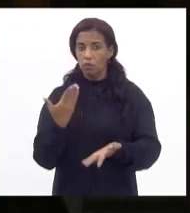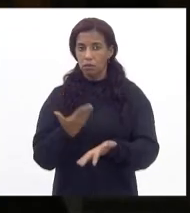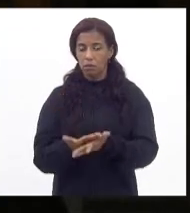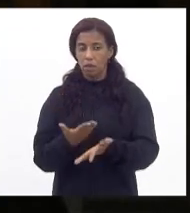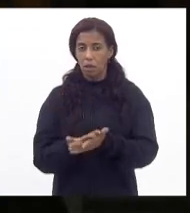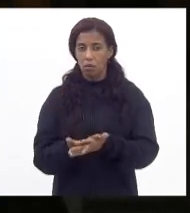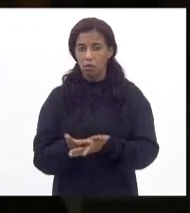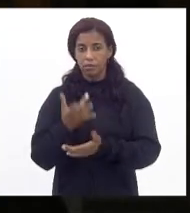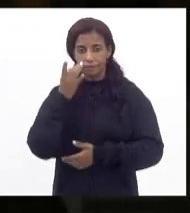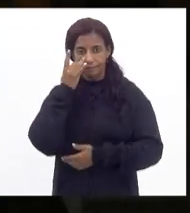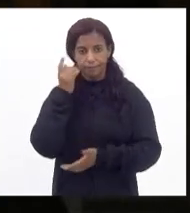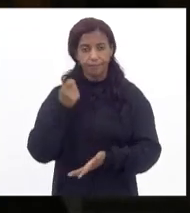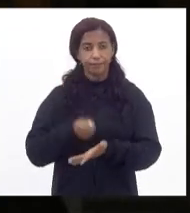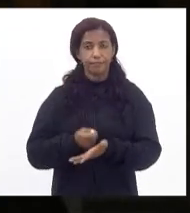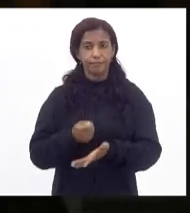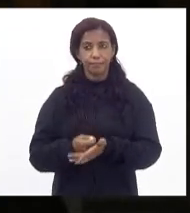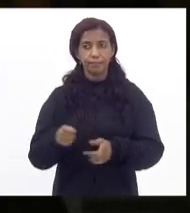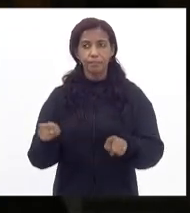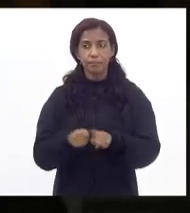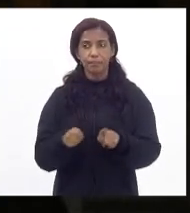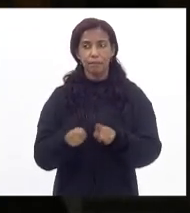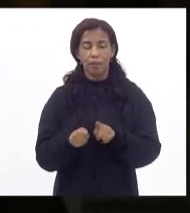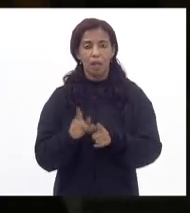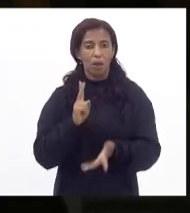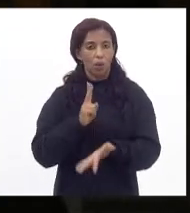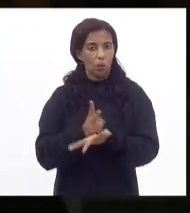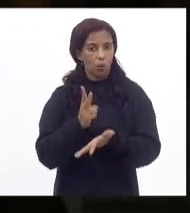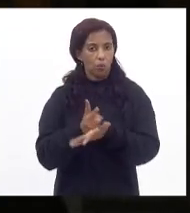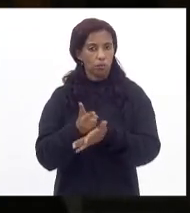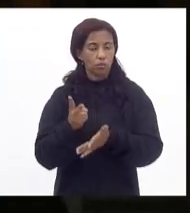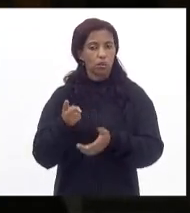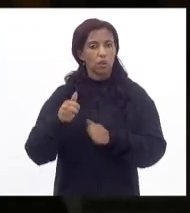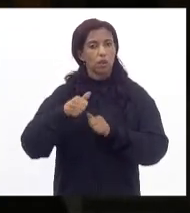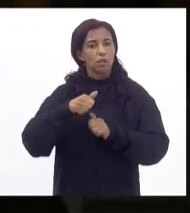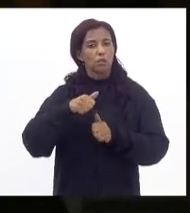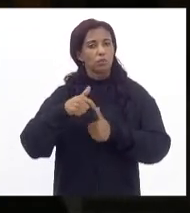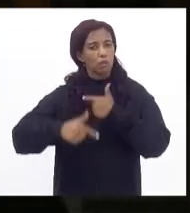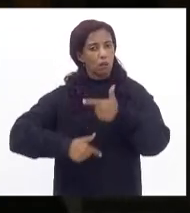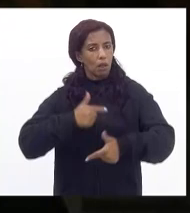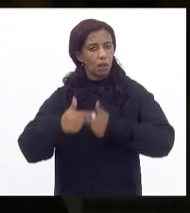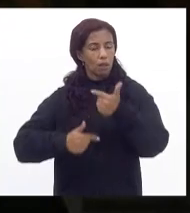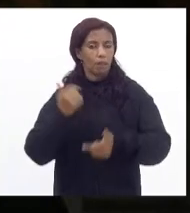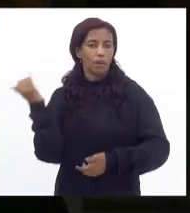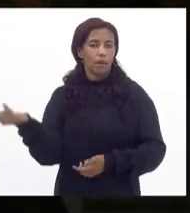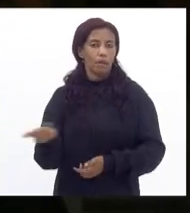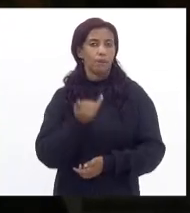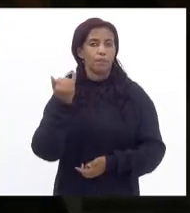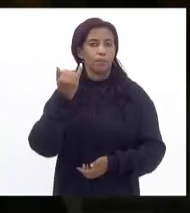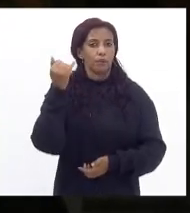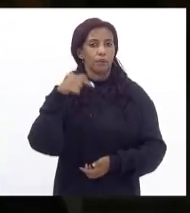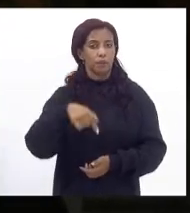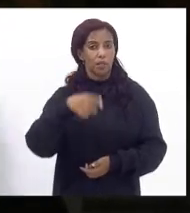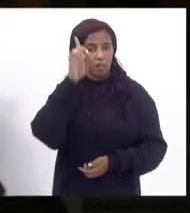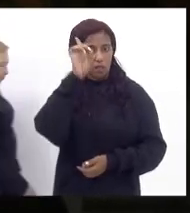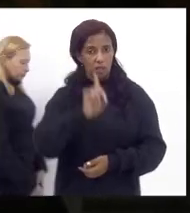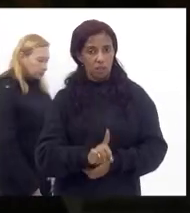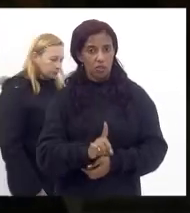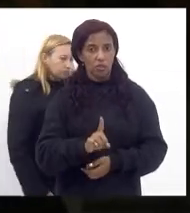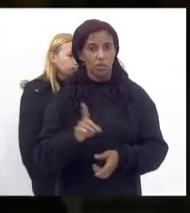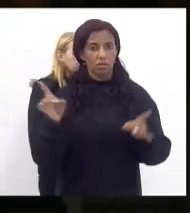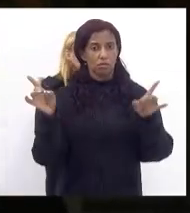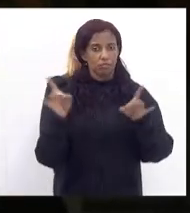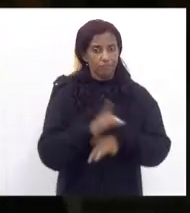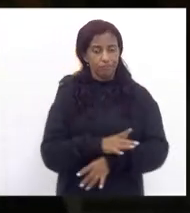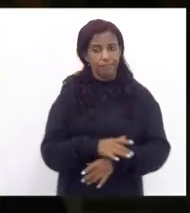presenciais e garantir também a continuidade das atividades remotas é fundamental para que esse direito seja